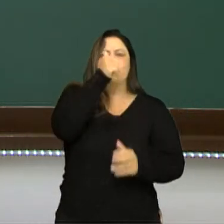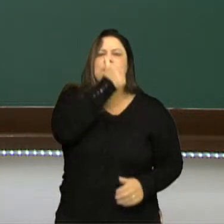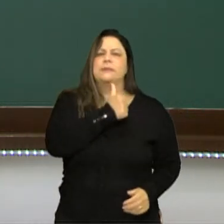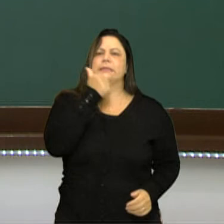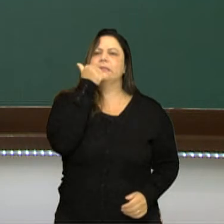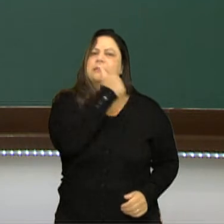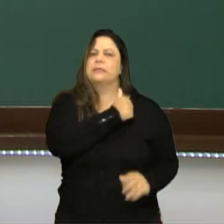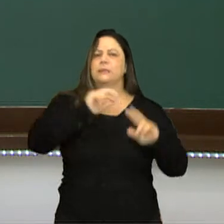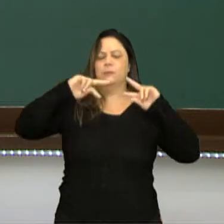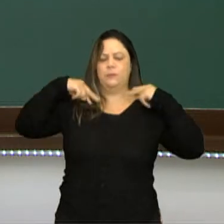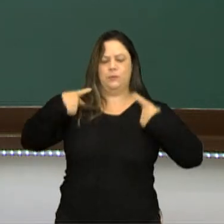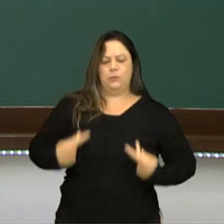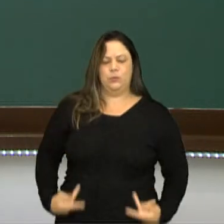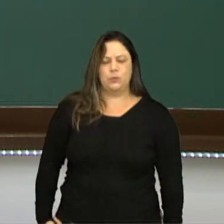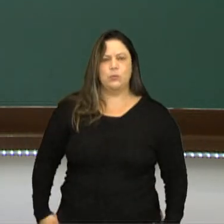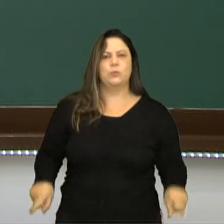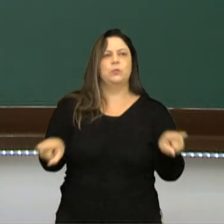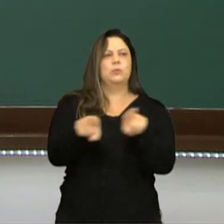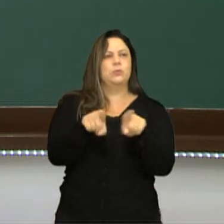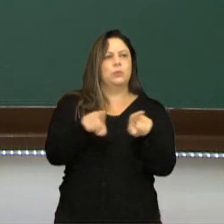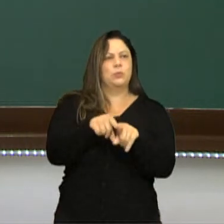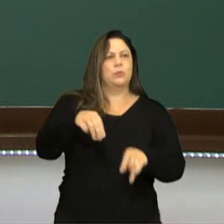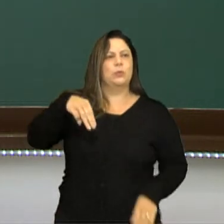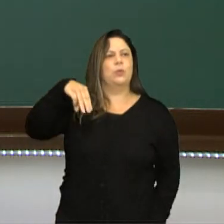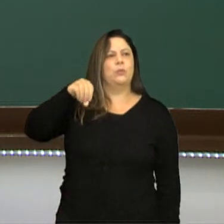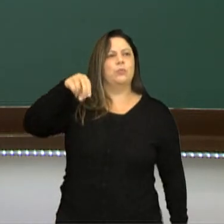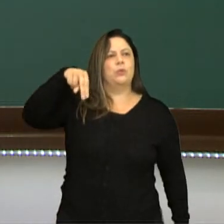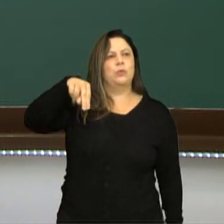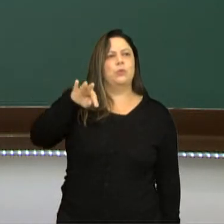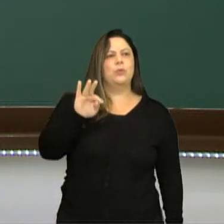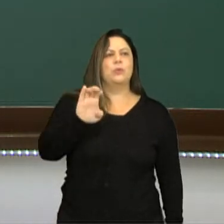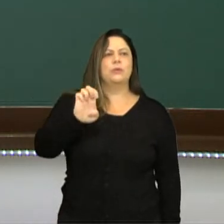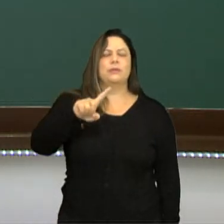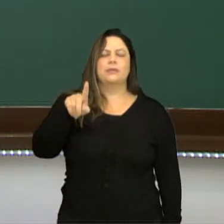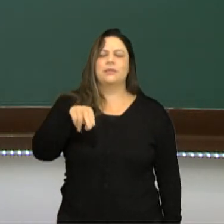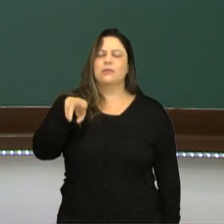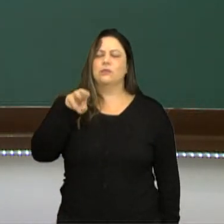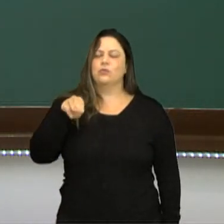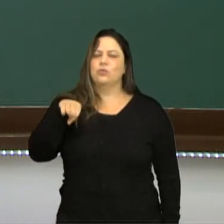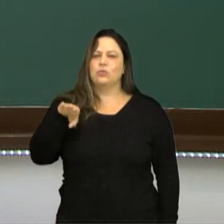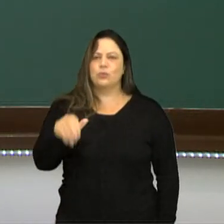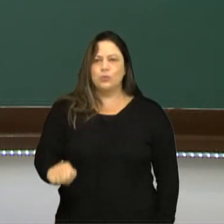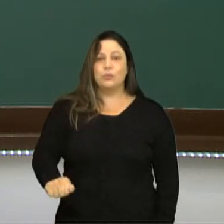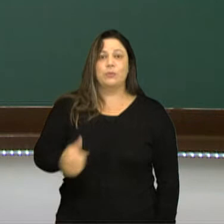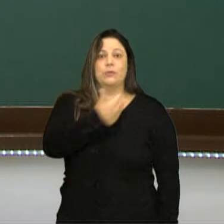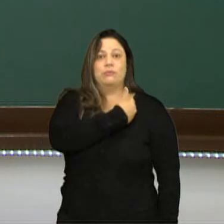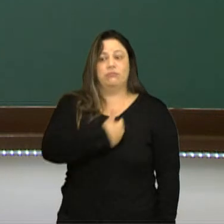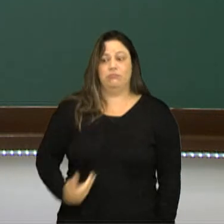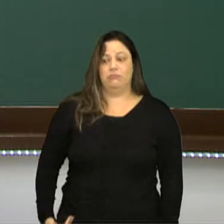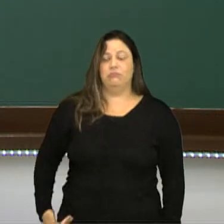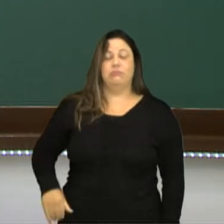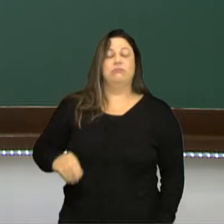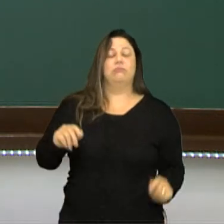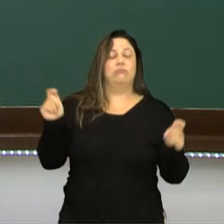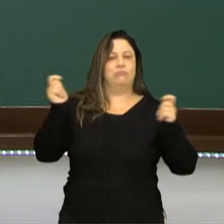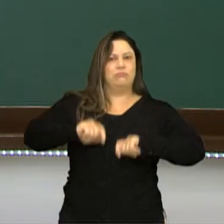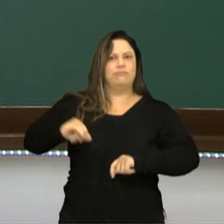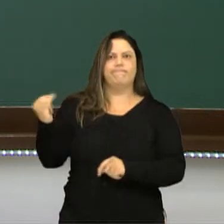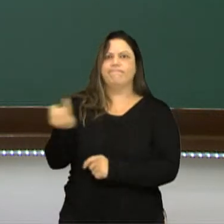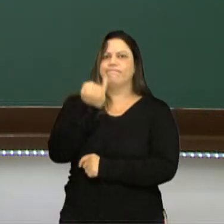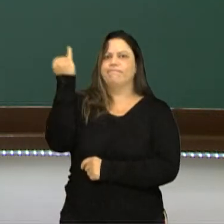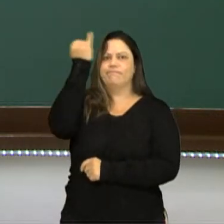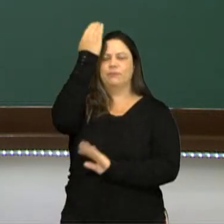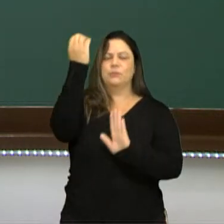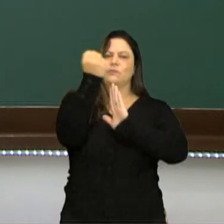humanos. E aqui Montezuma, né? O importante governante azteca do século XVI, período em que